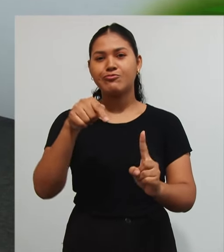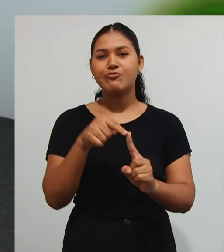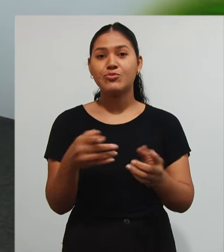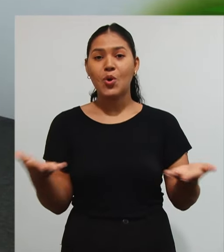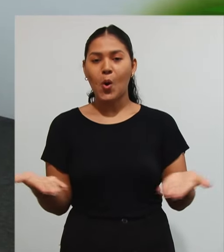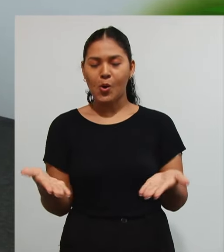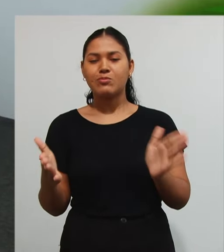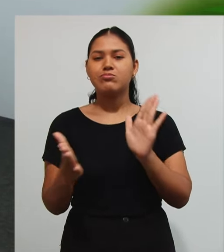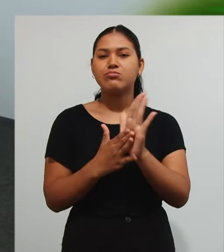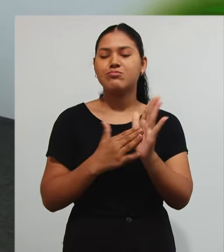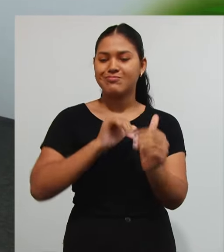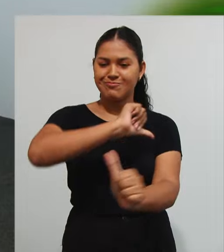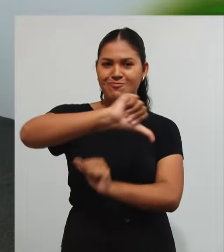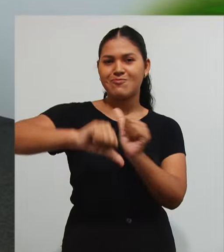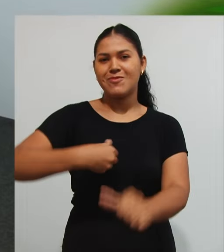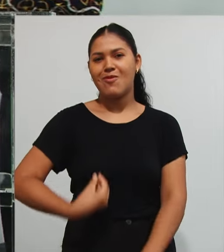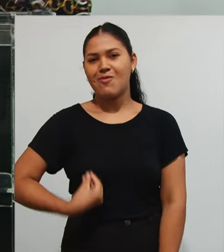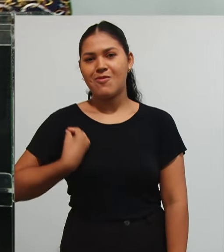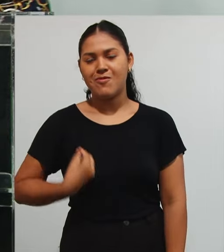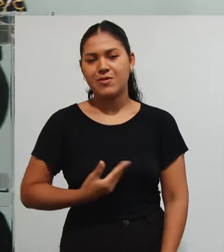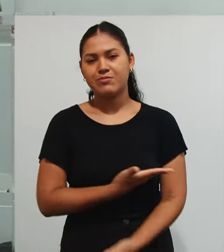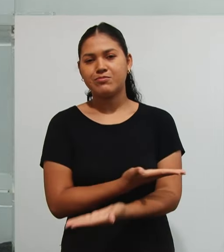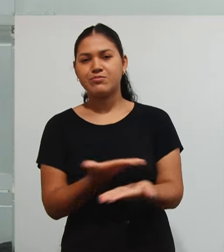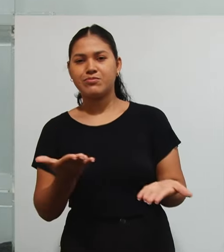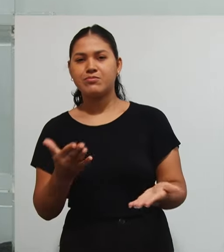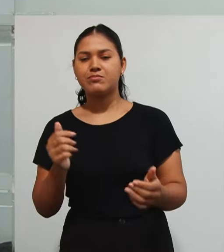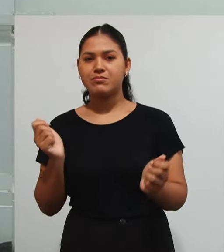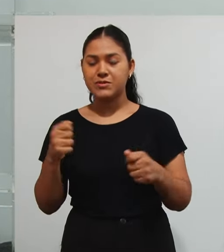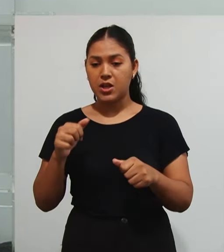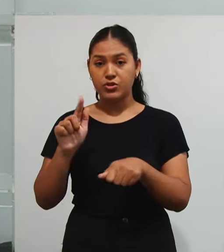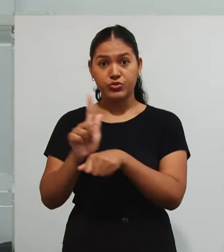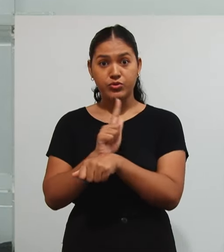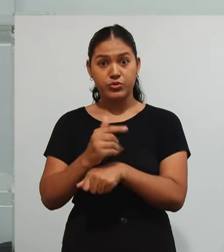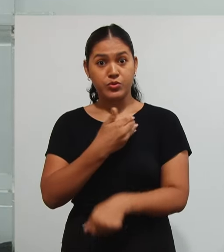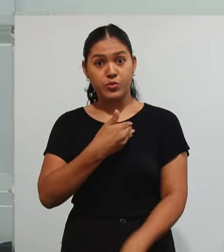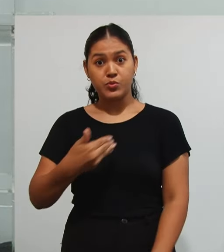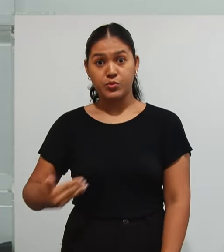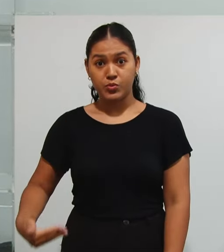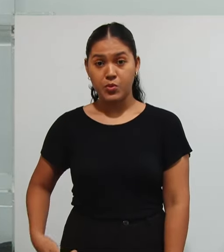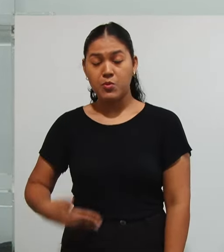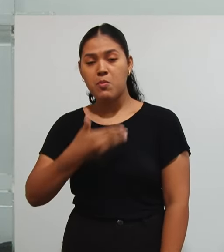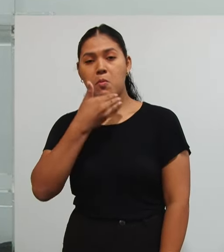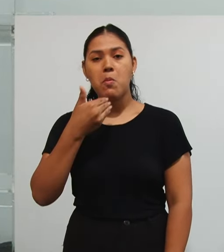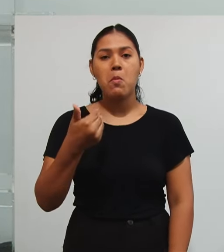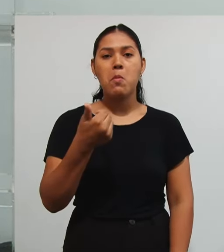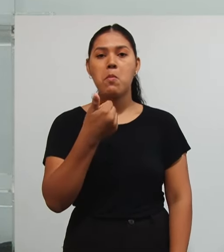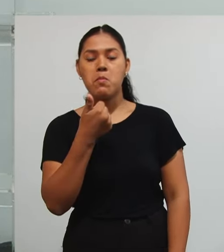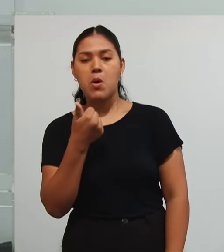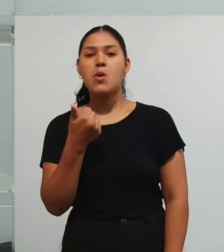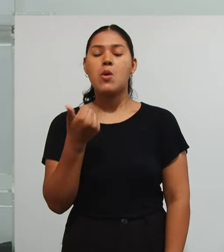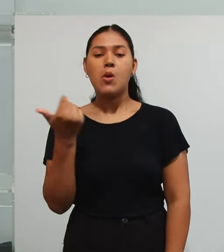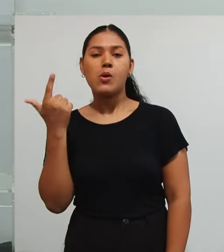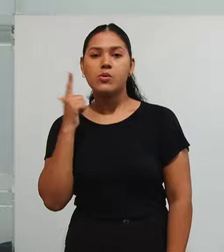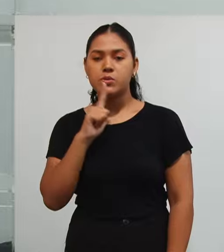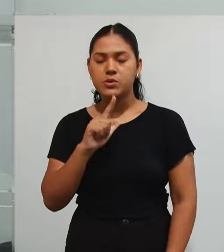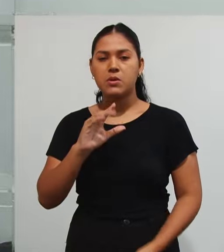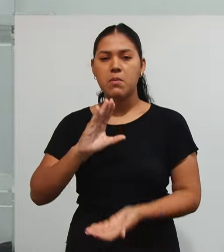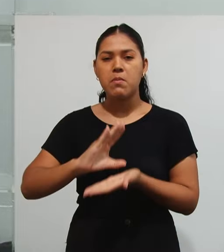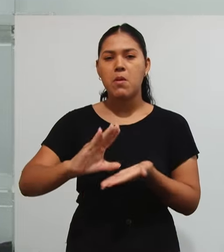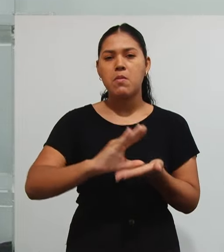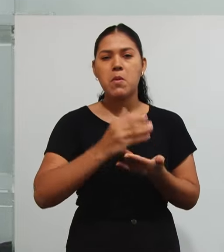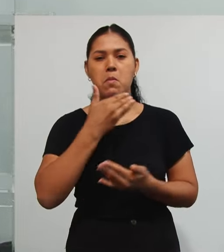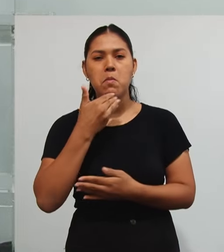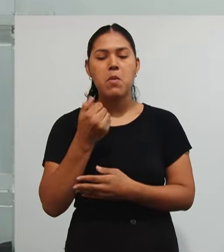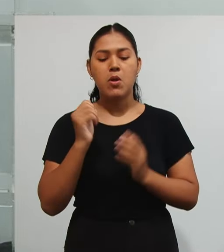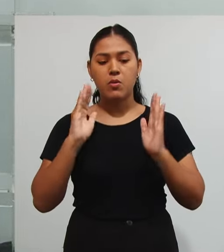a realidade Para que nós consigamos Quanto gestores públicos Entregar resultados eficientes Para a nossa